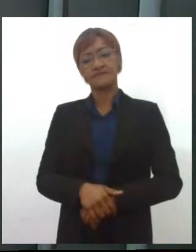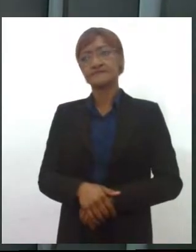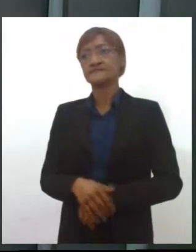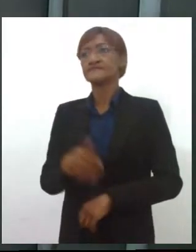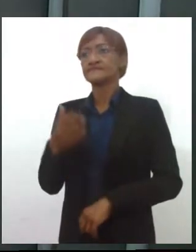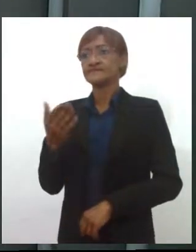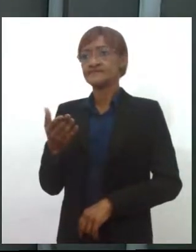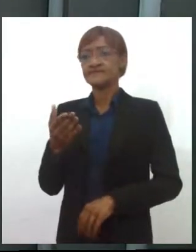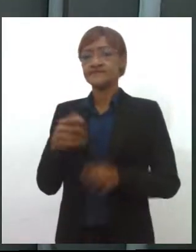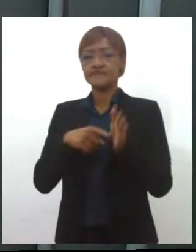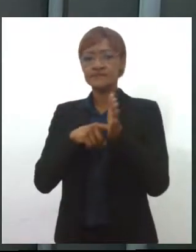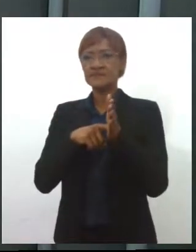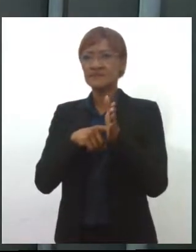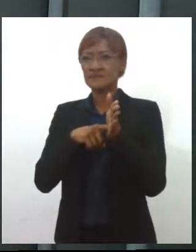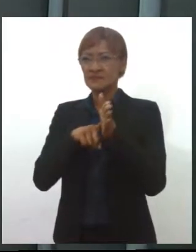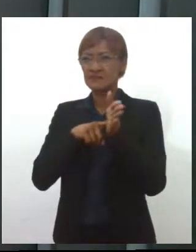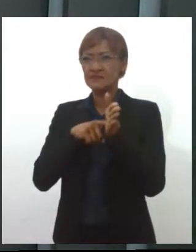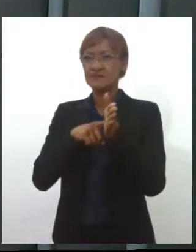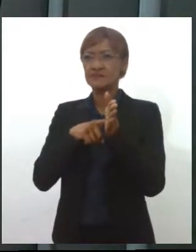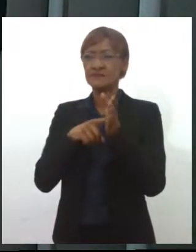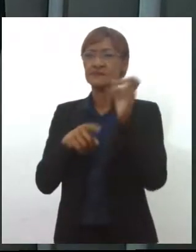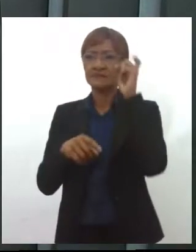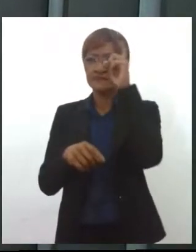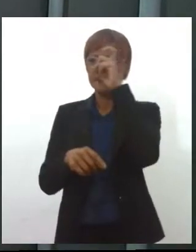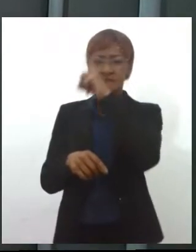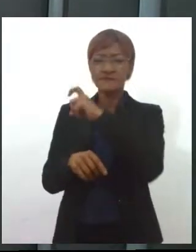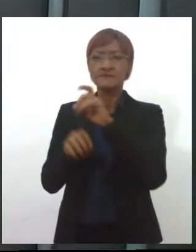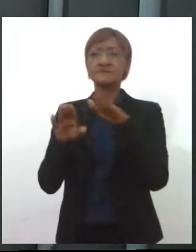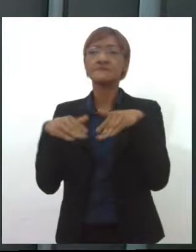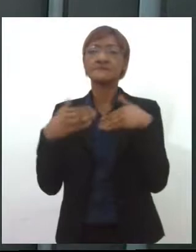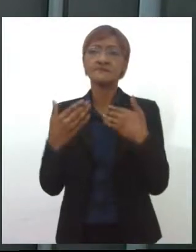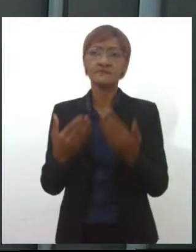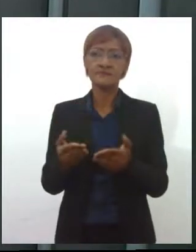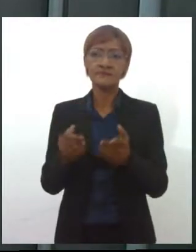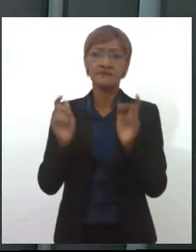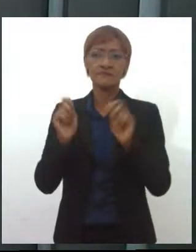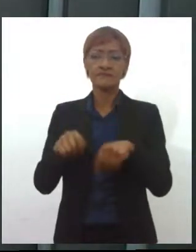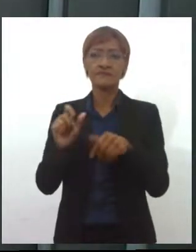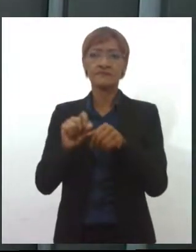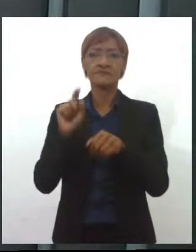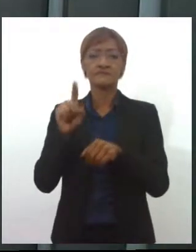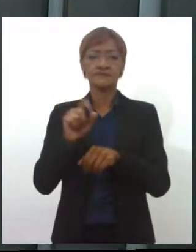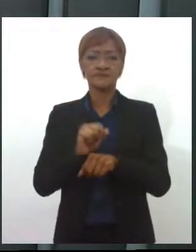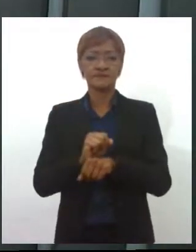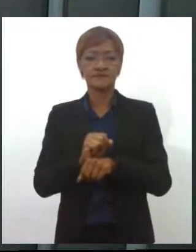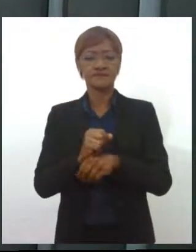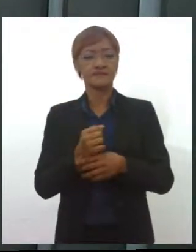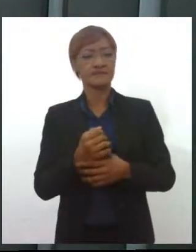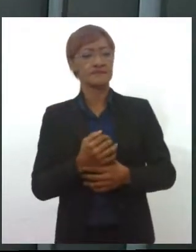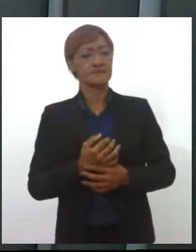fibromialgia é difícil, doutor? Quais são os exames específicos que é preciso ser feito para ter esse diagnóstico?